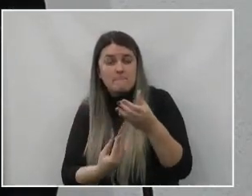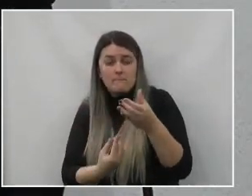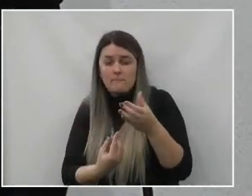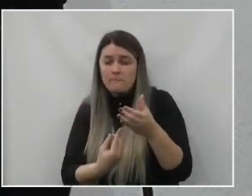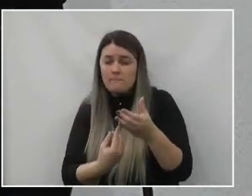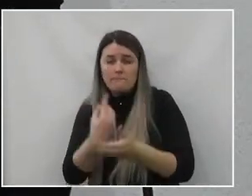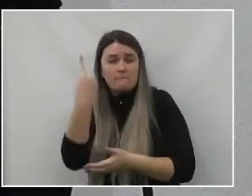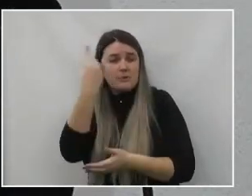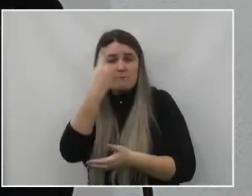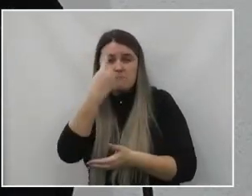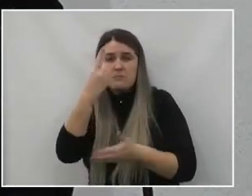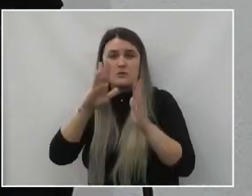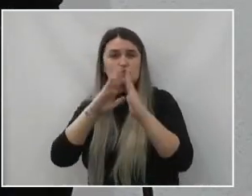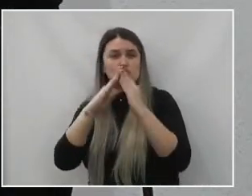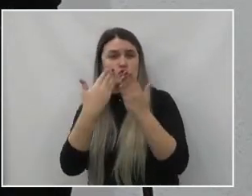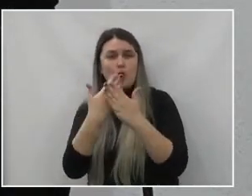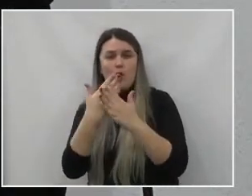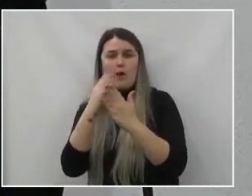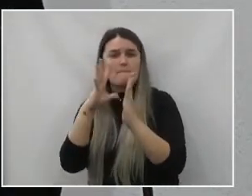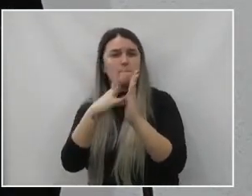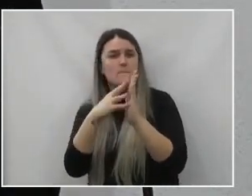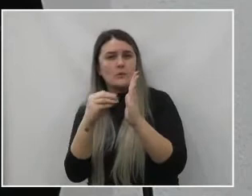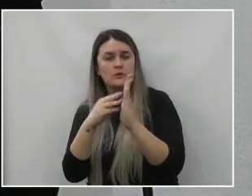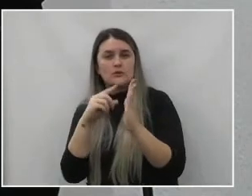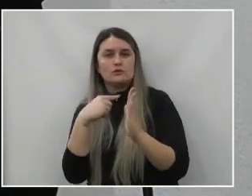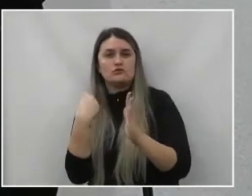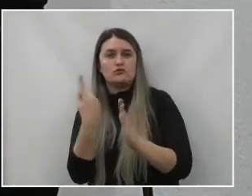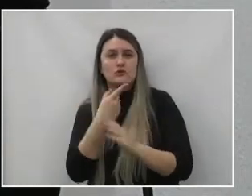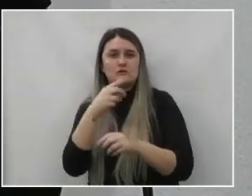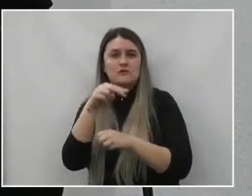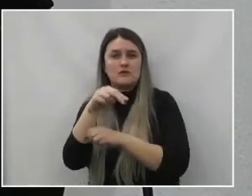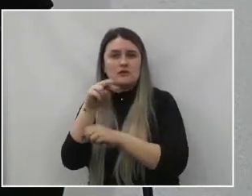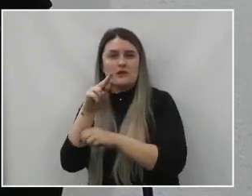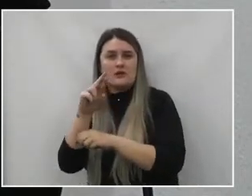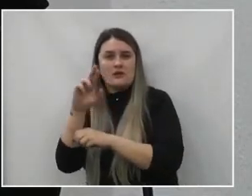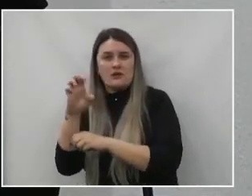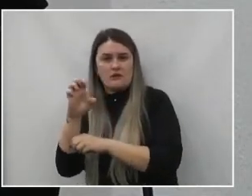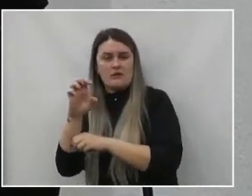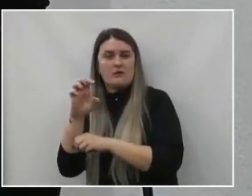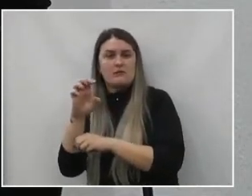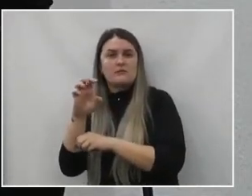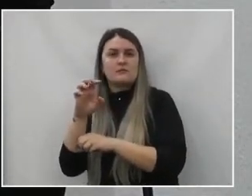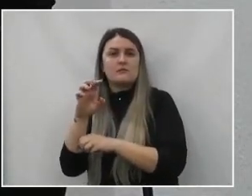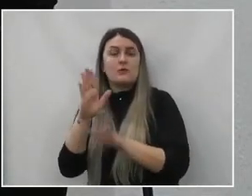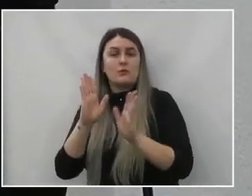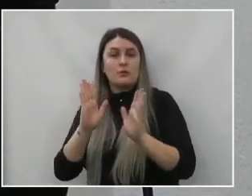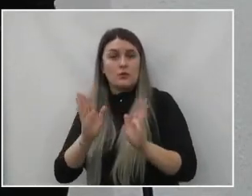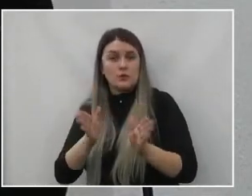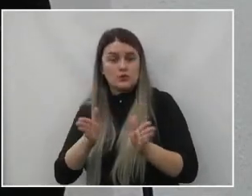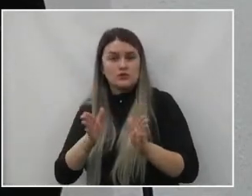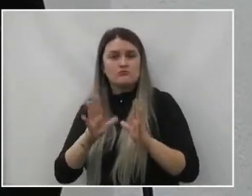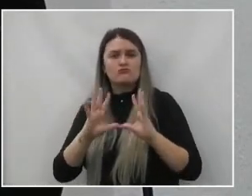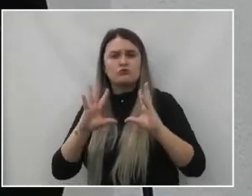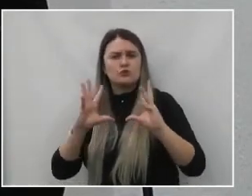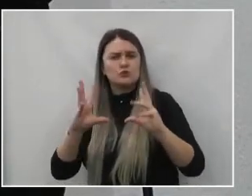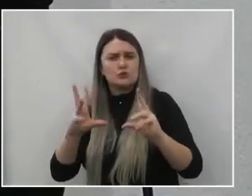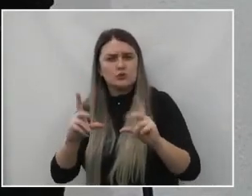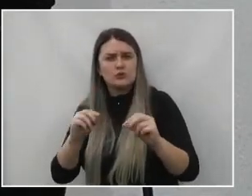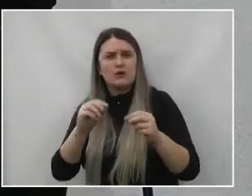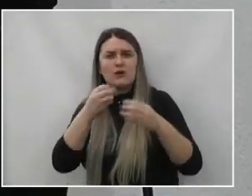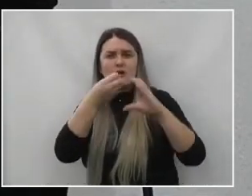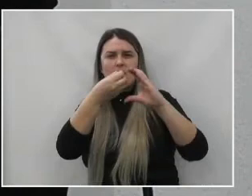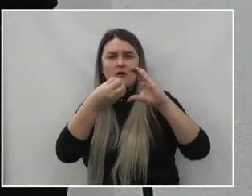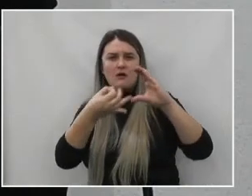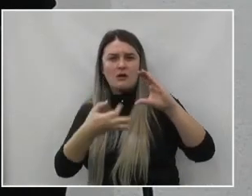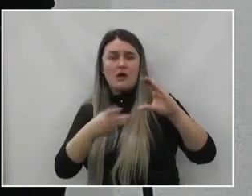âncora, modelo para o nosso núcleo regional de educação e para o Paraná. Hoje, com todas as características,